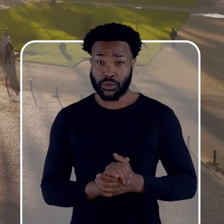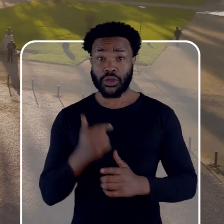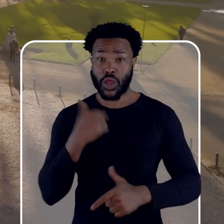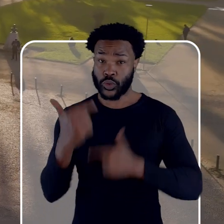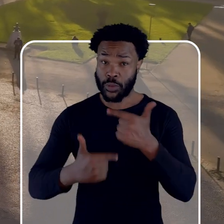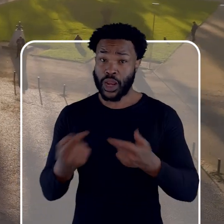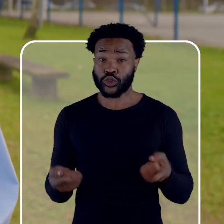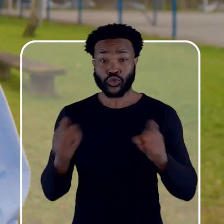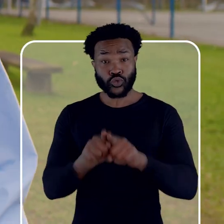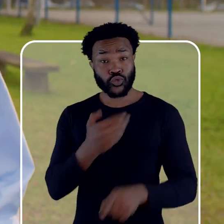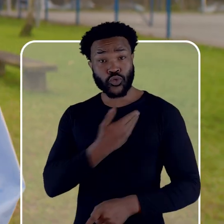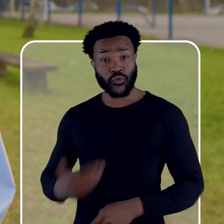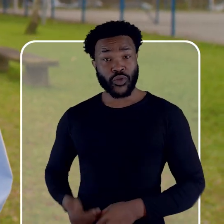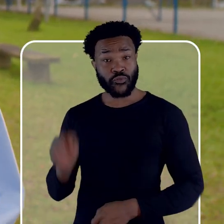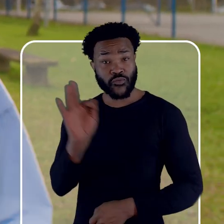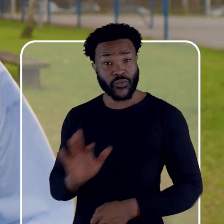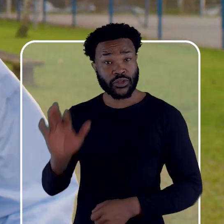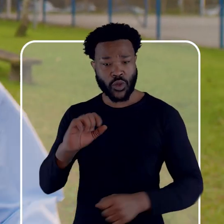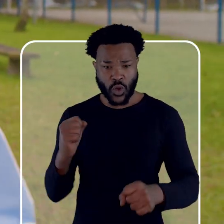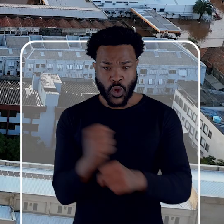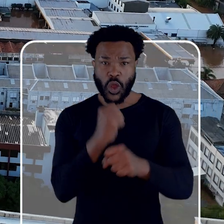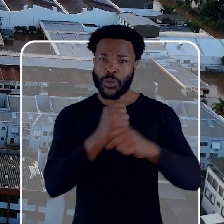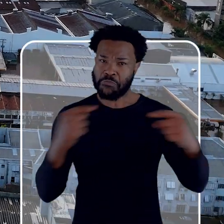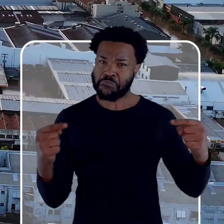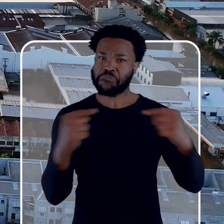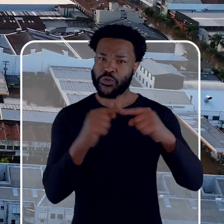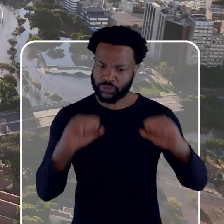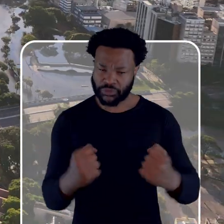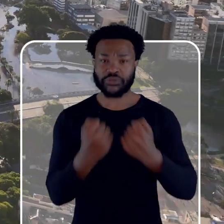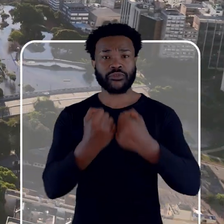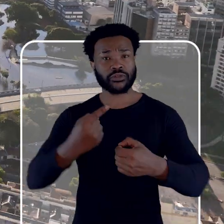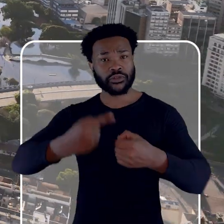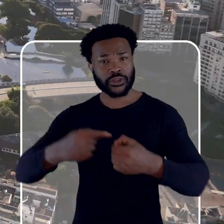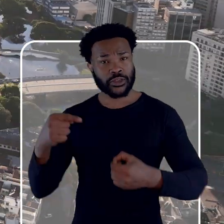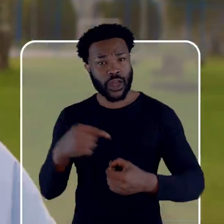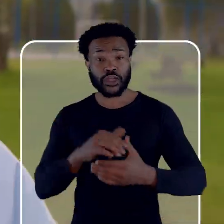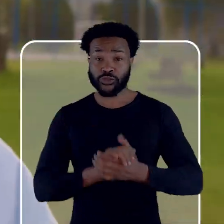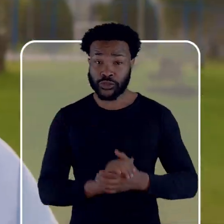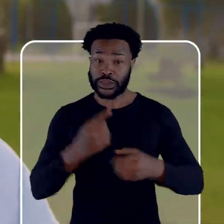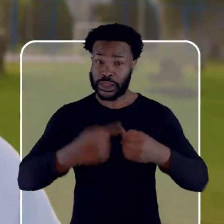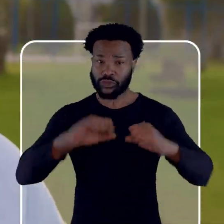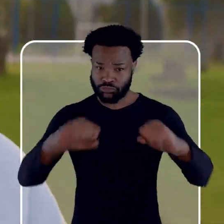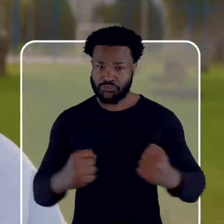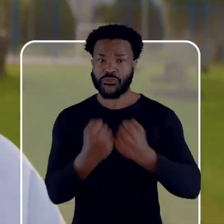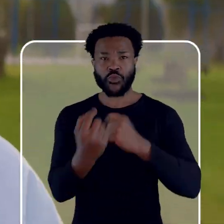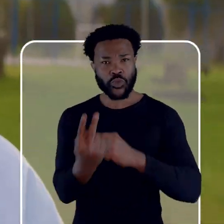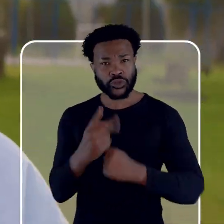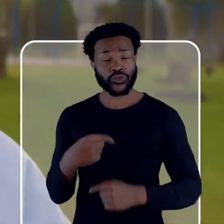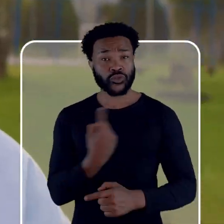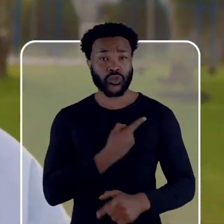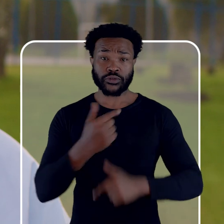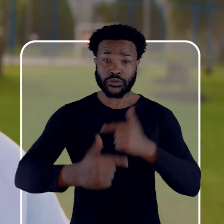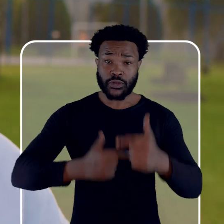Vou trabalhar junto com o governo federal para fazer as obras necessárias para a proteção da cidade. E com a cidade protegida,